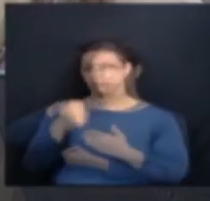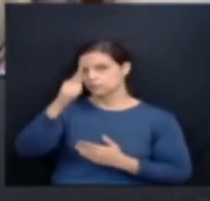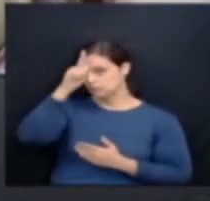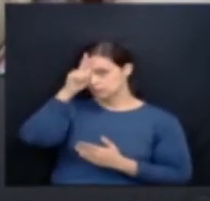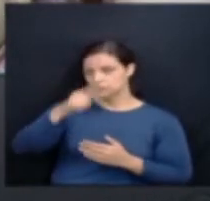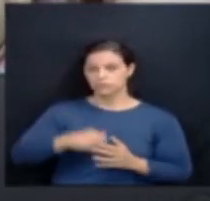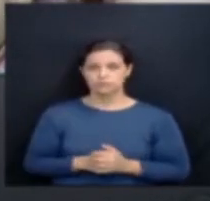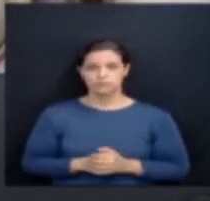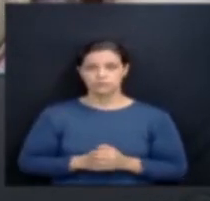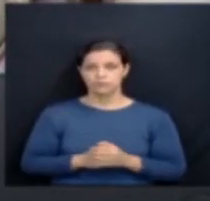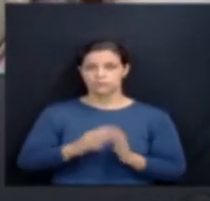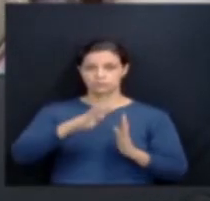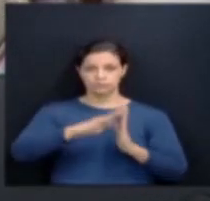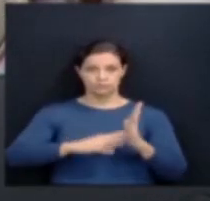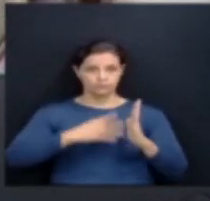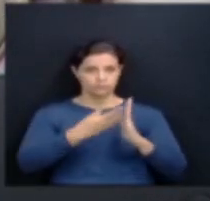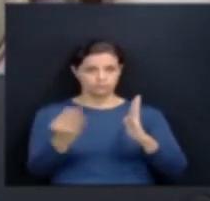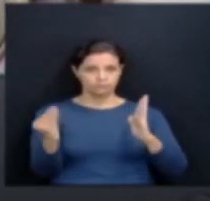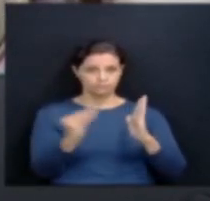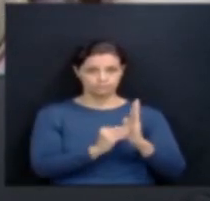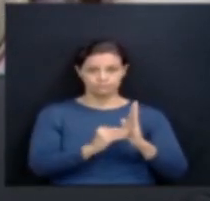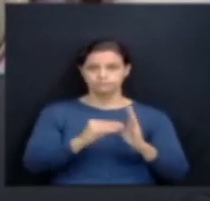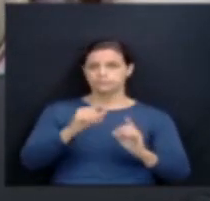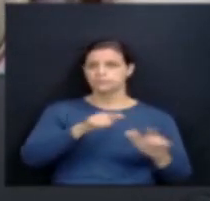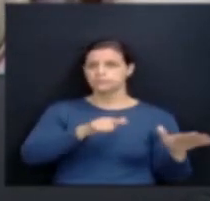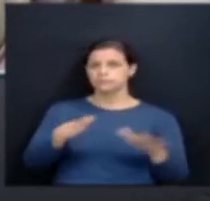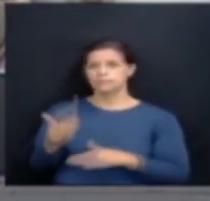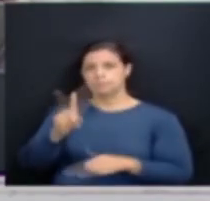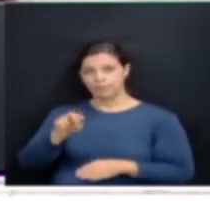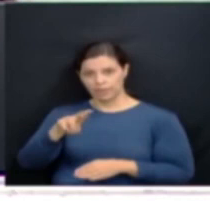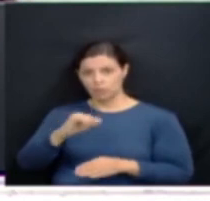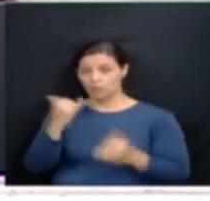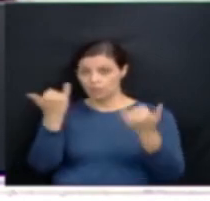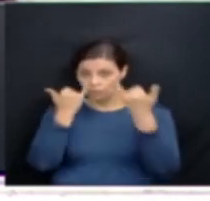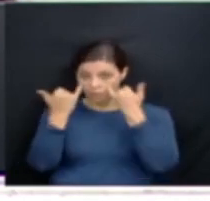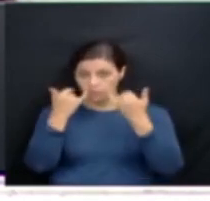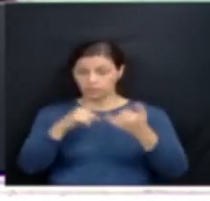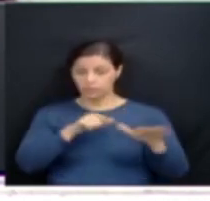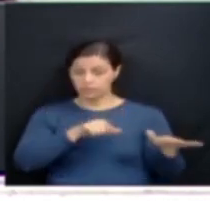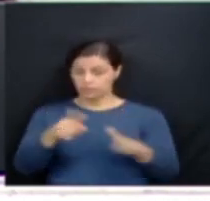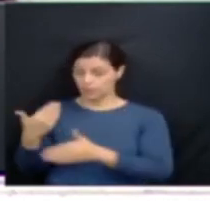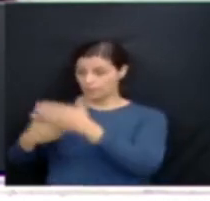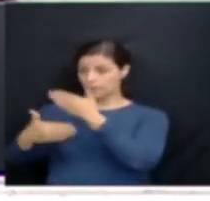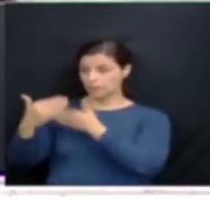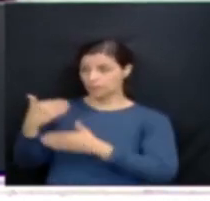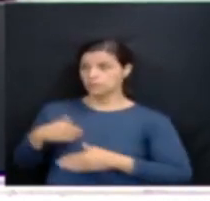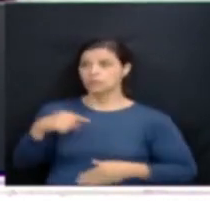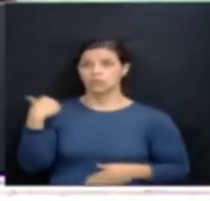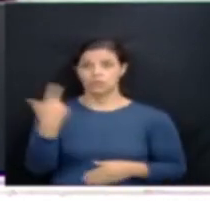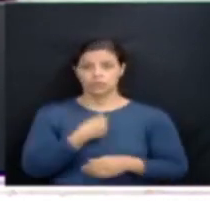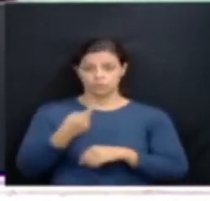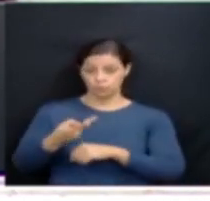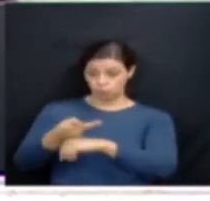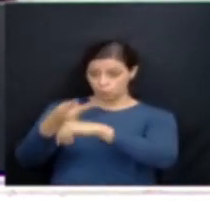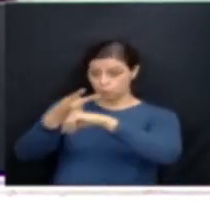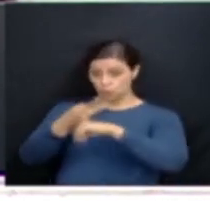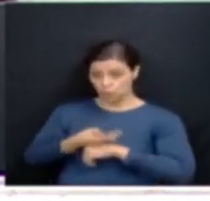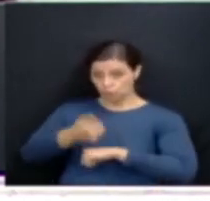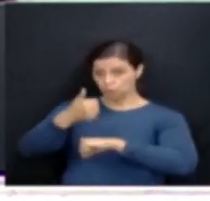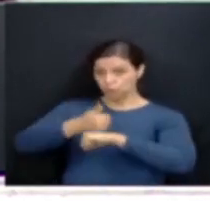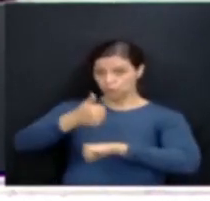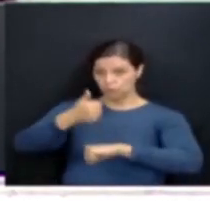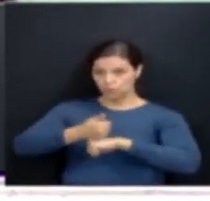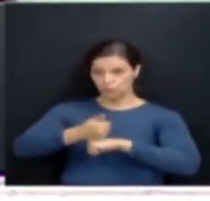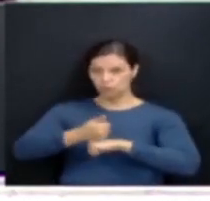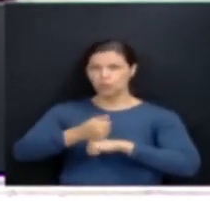abertura de novos leitos destinados ao combate ao coronavírus. Na semana que passou, fomos procurados pelo diretor